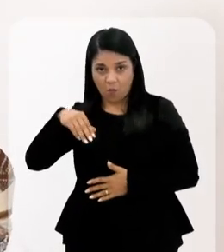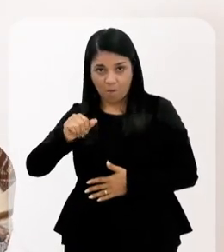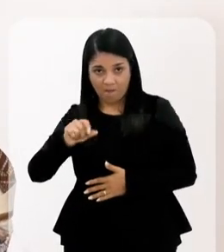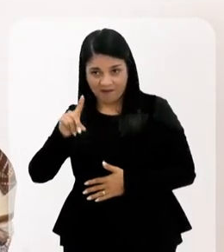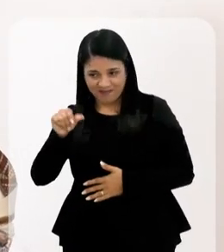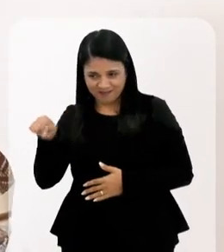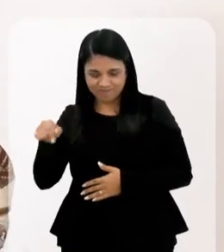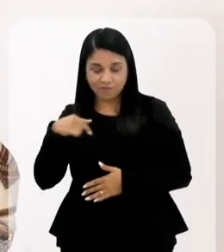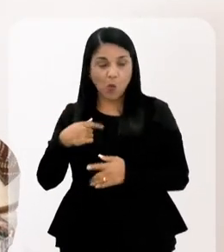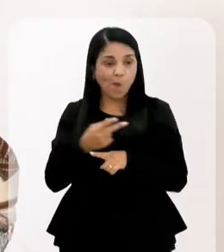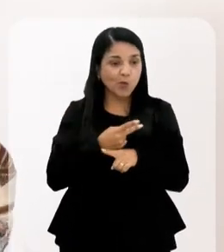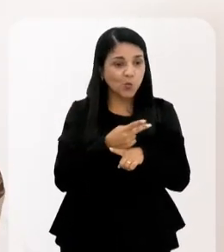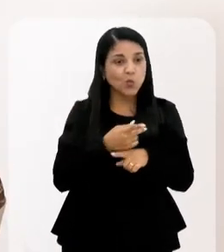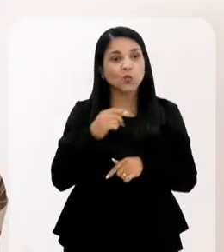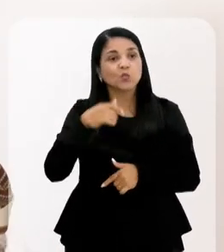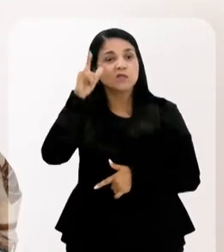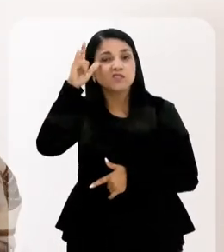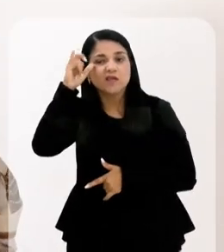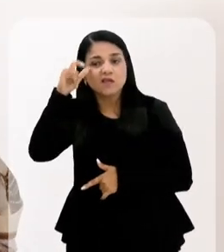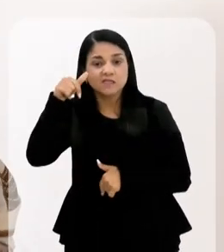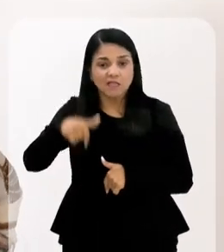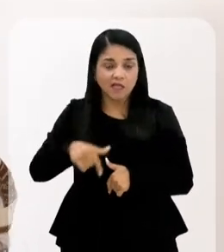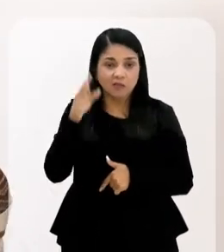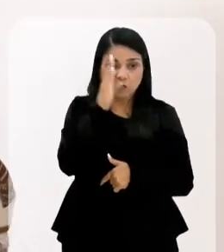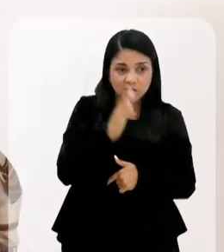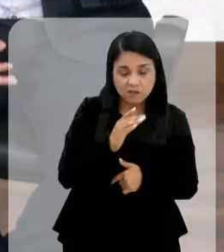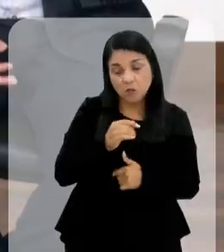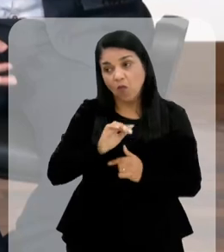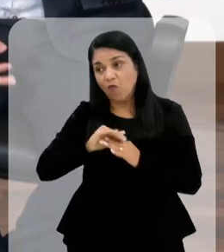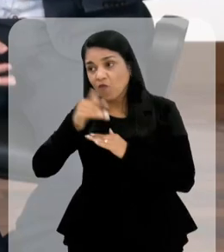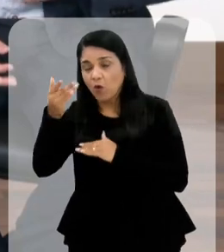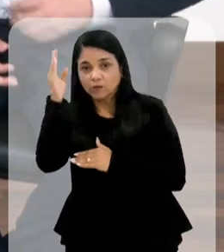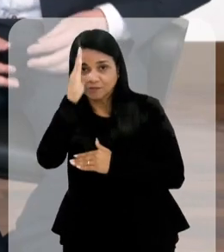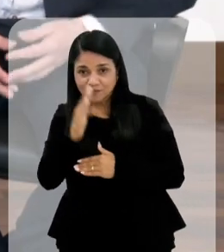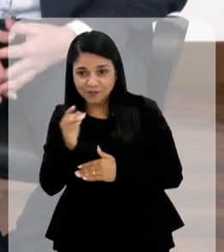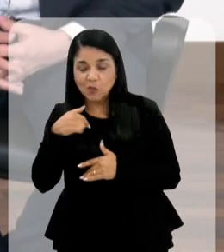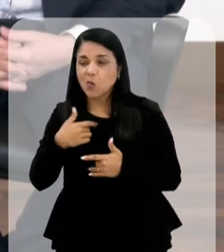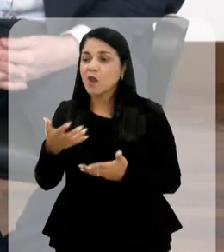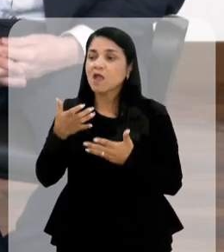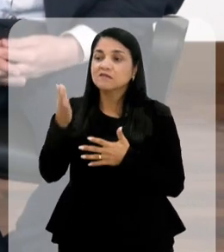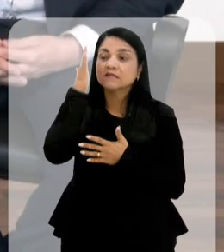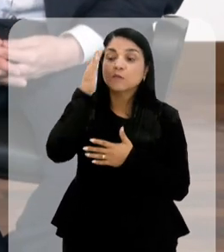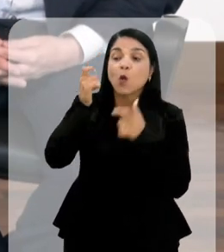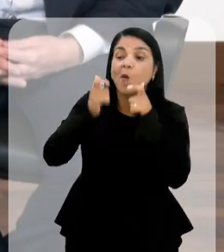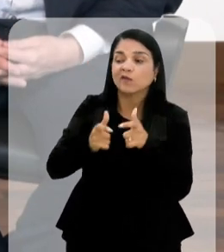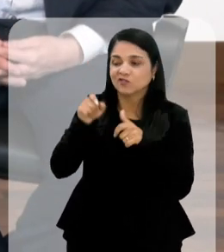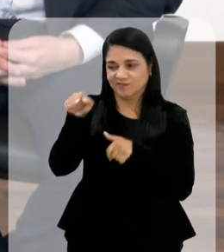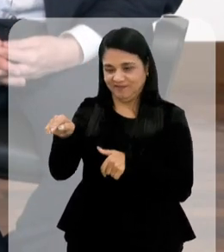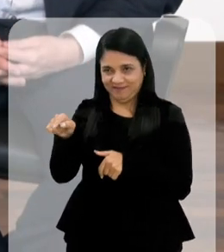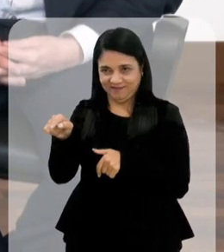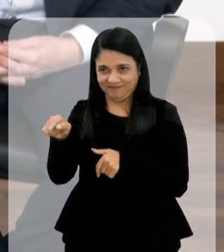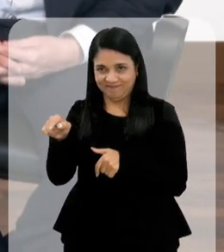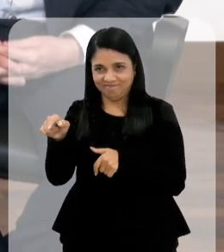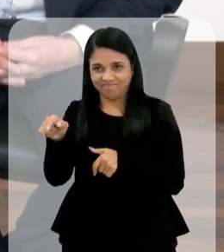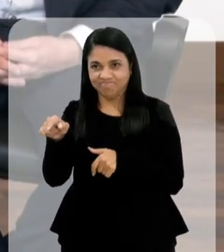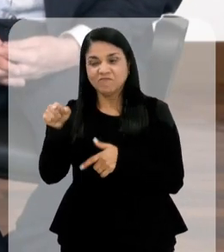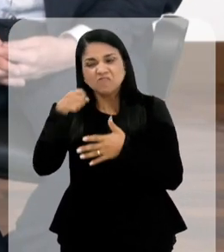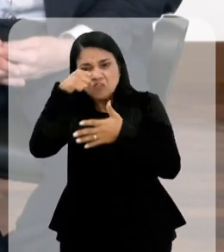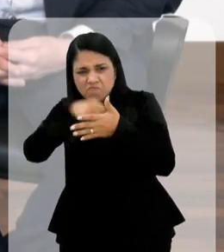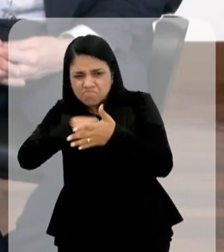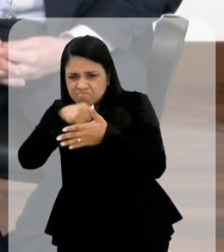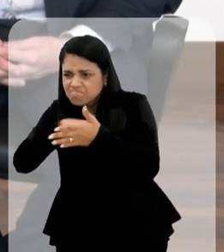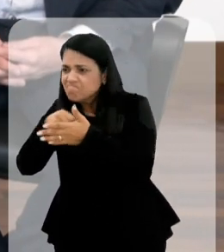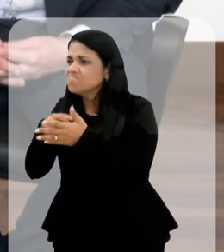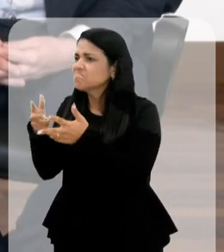para procurar onde é que ele está. Se ele está no Brasil, se não está, se está em Brasília, se está, para poder saber. Então, vejo que você